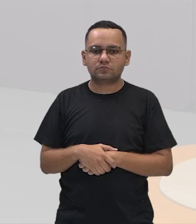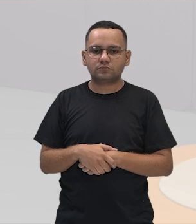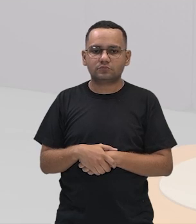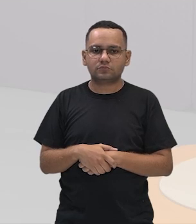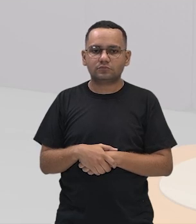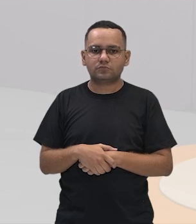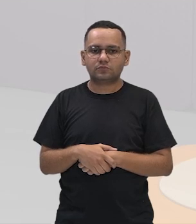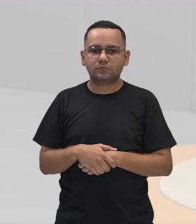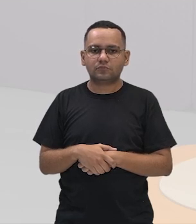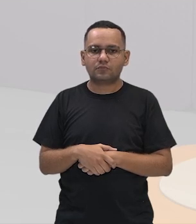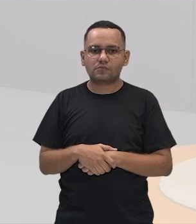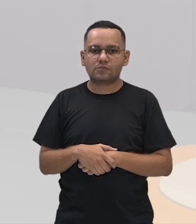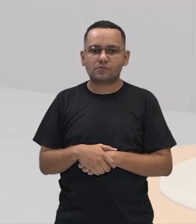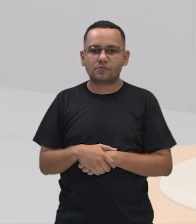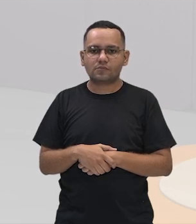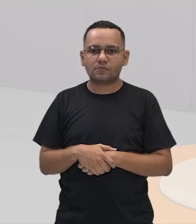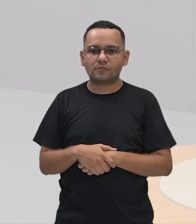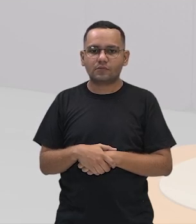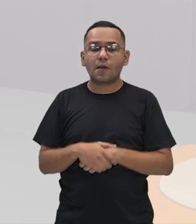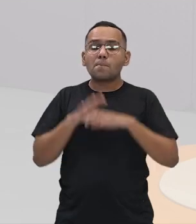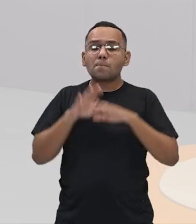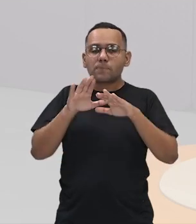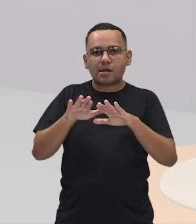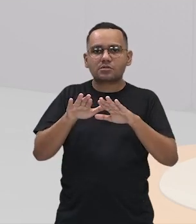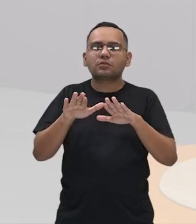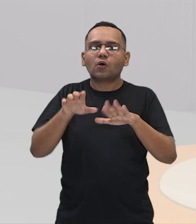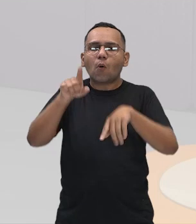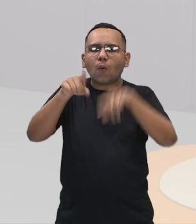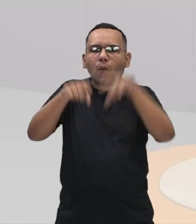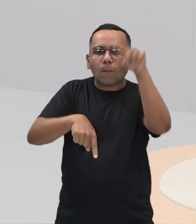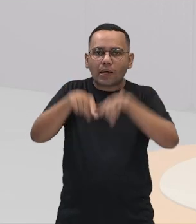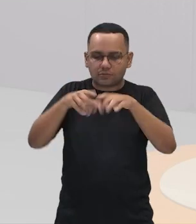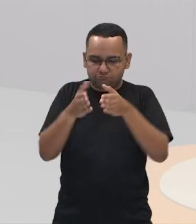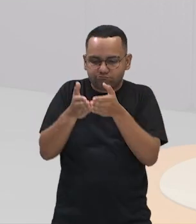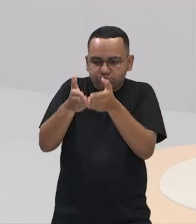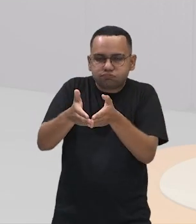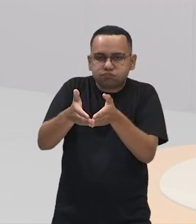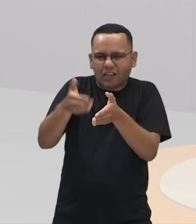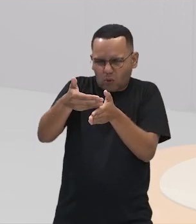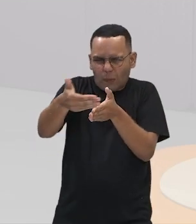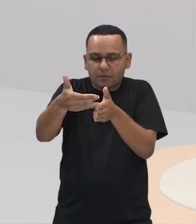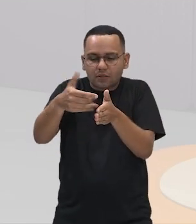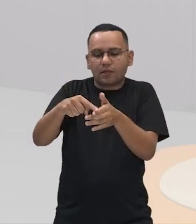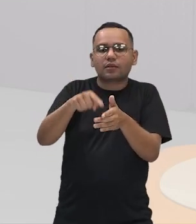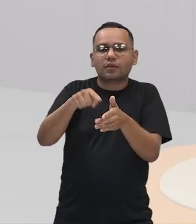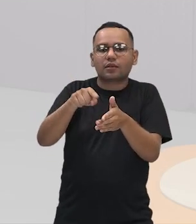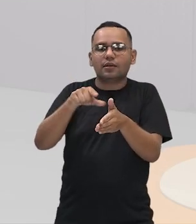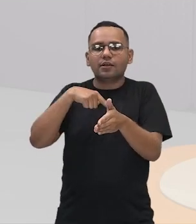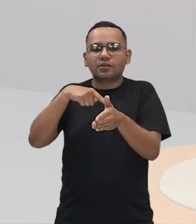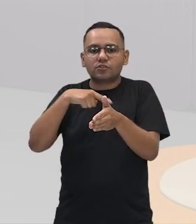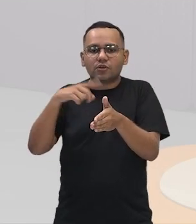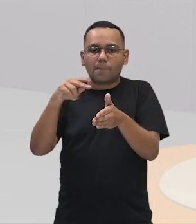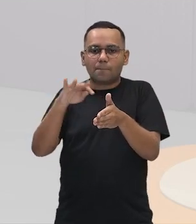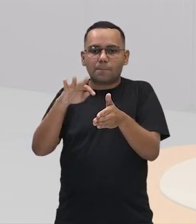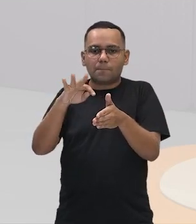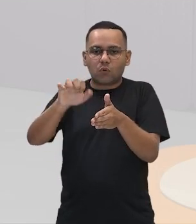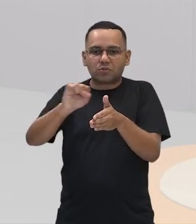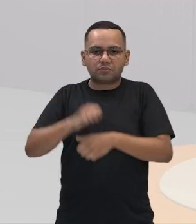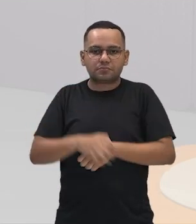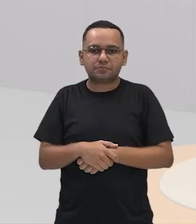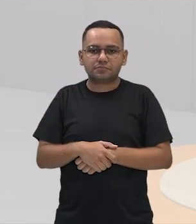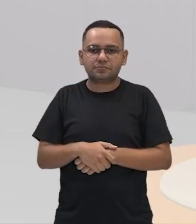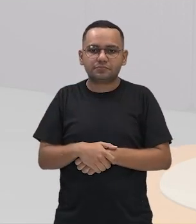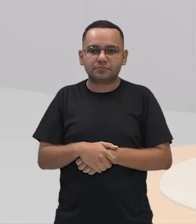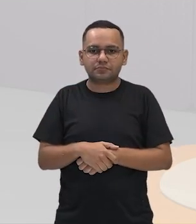provavelmente, na proa do navio, essa arte pontiaguda. Quando eles